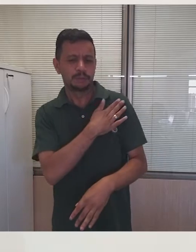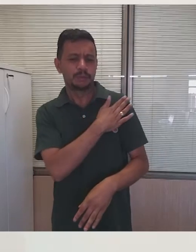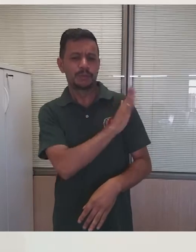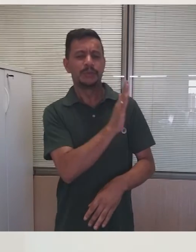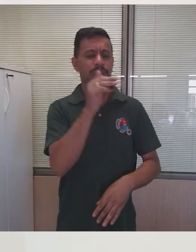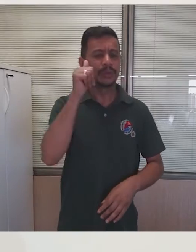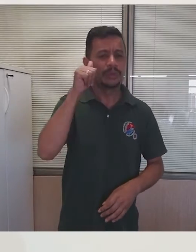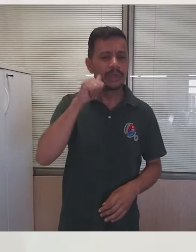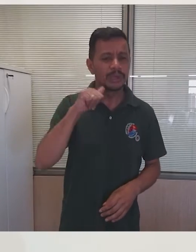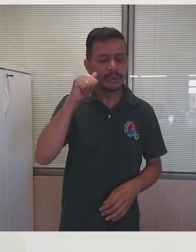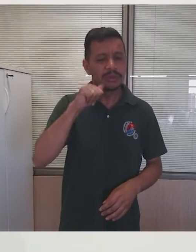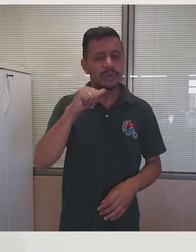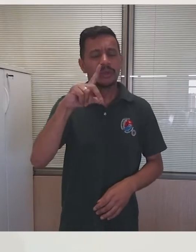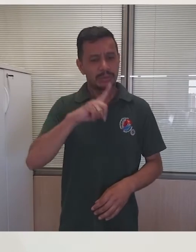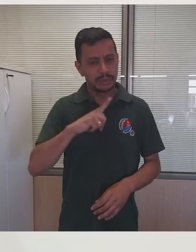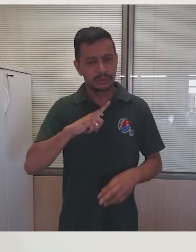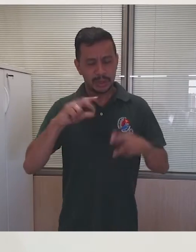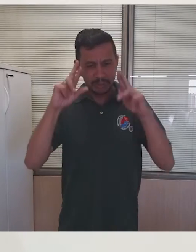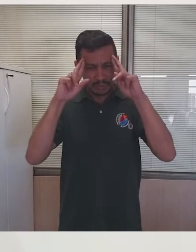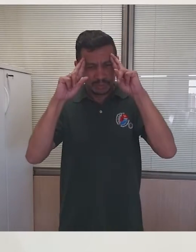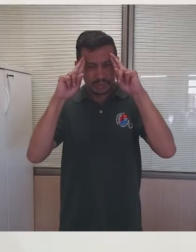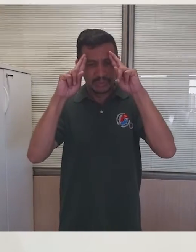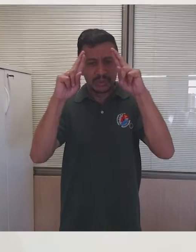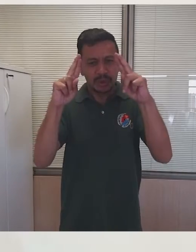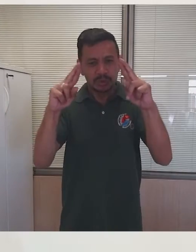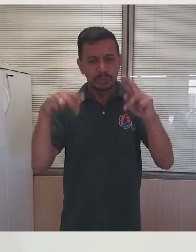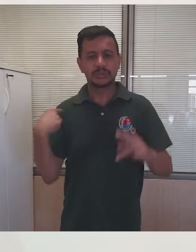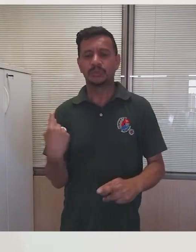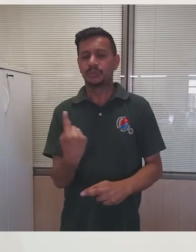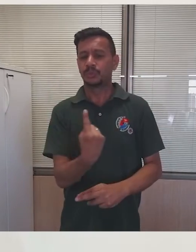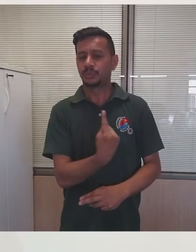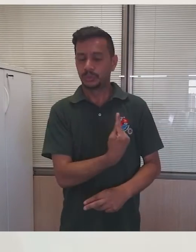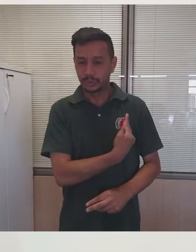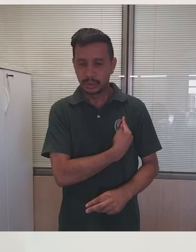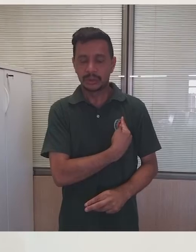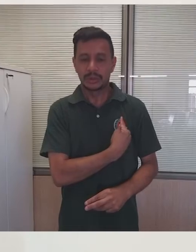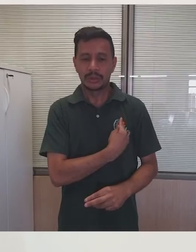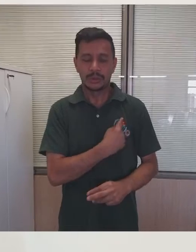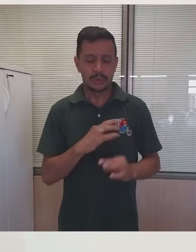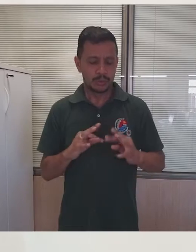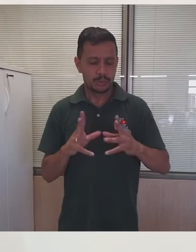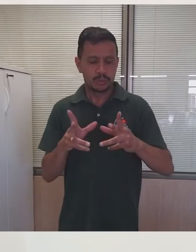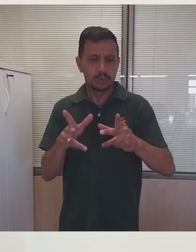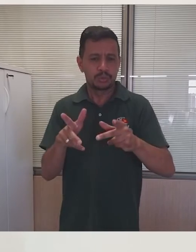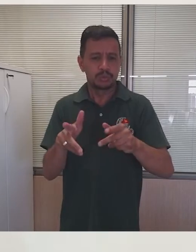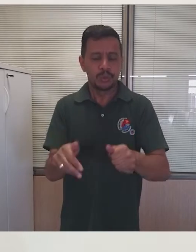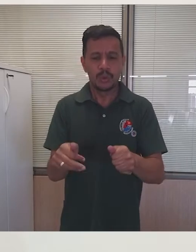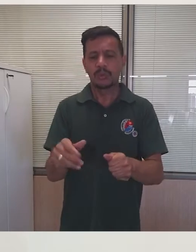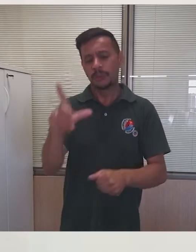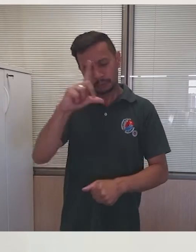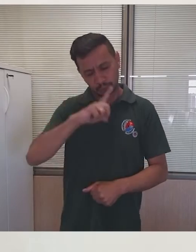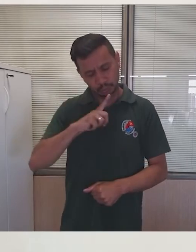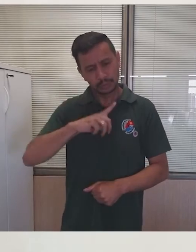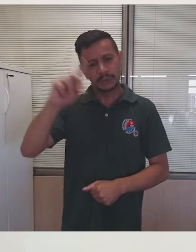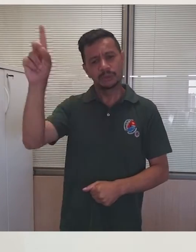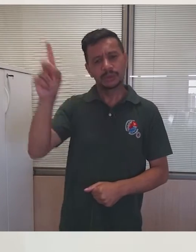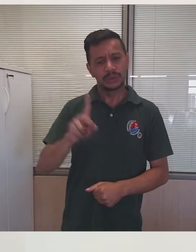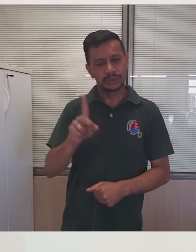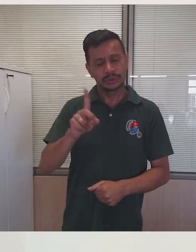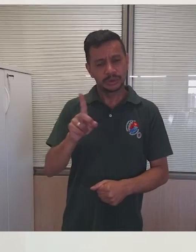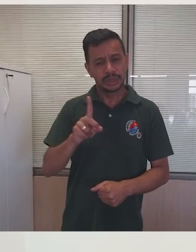mulheres, para que eles tenham mais respeito por nós, pois todo mundo tem o seu direito,